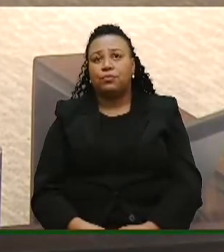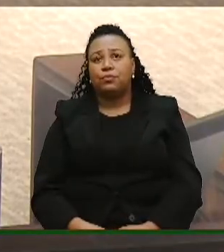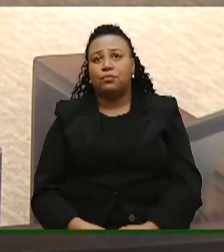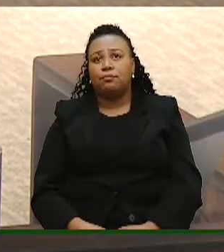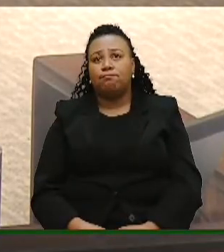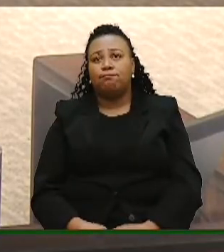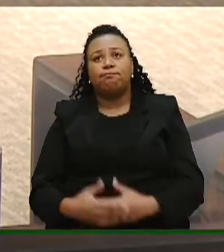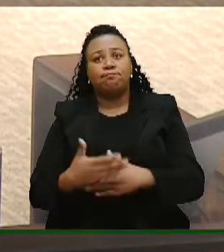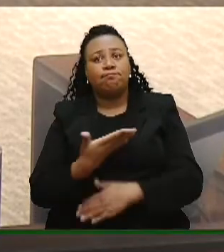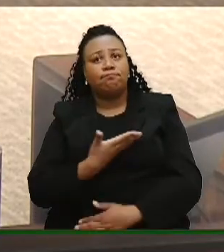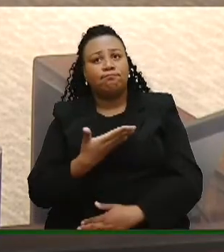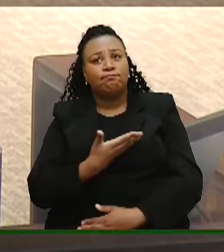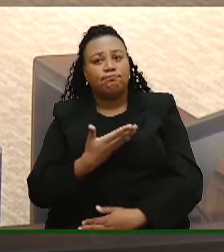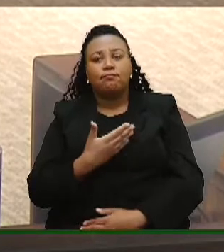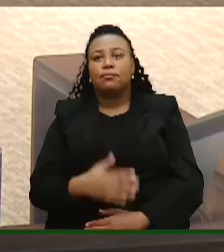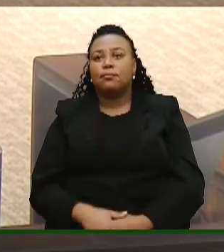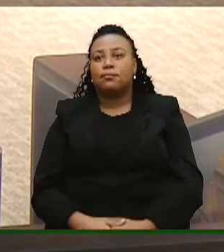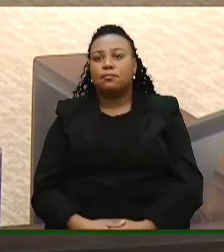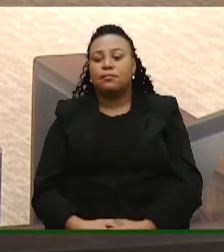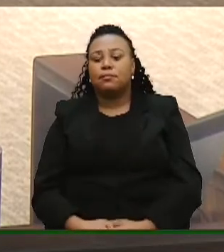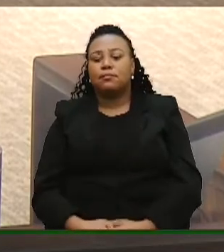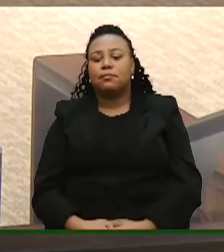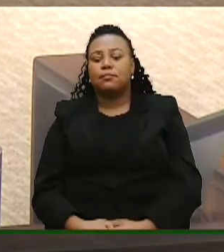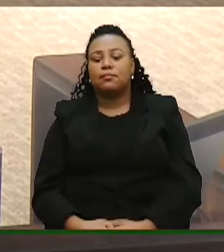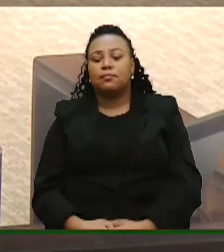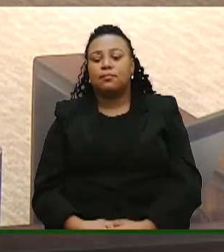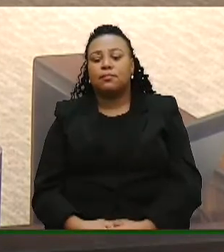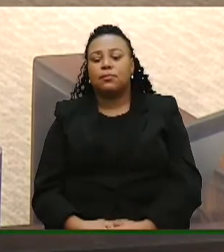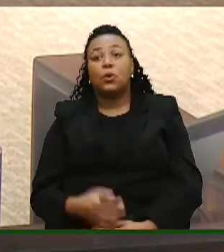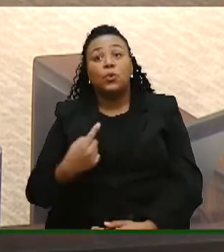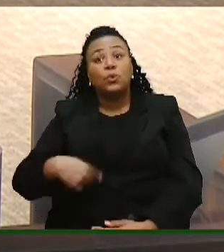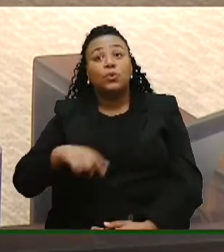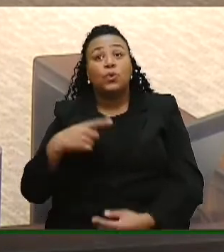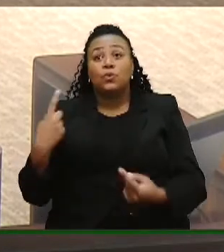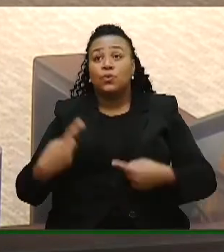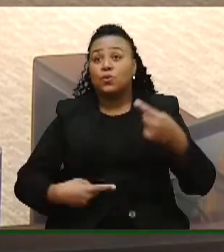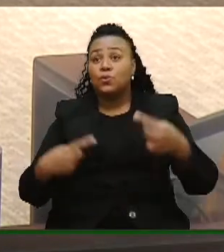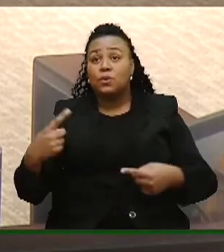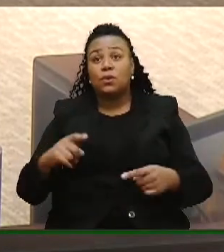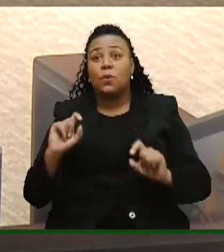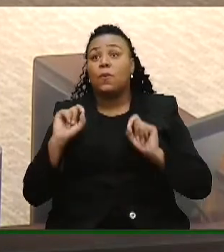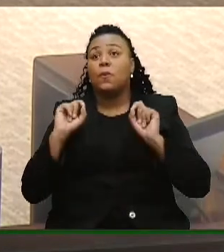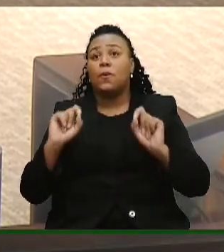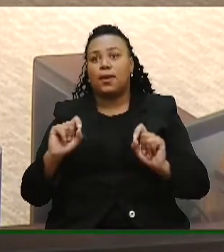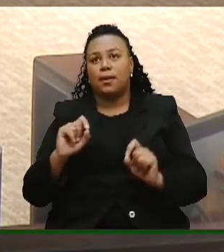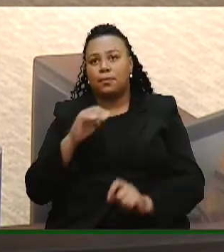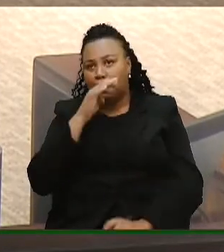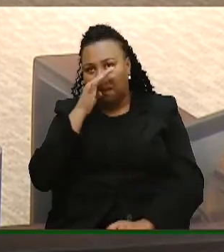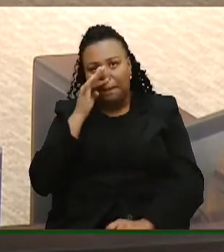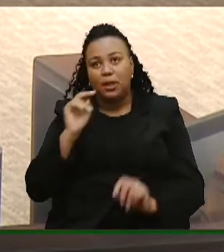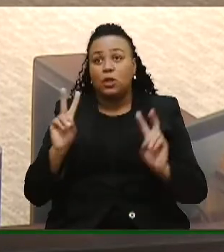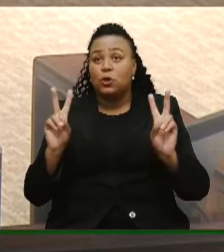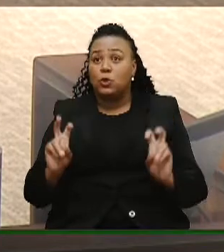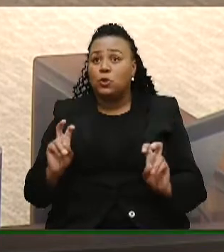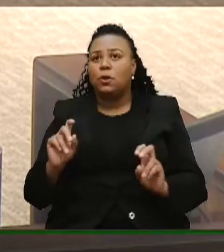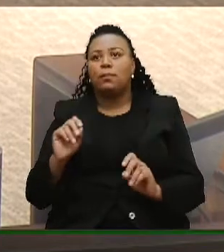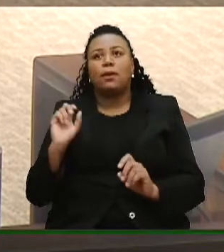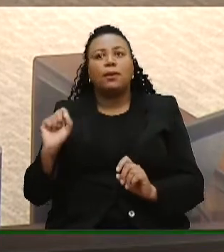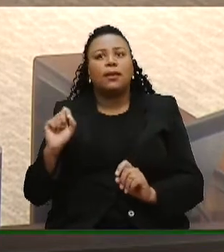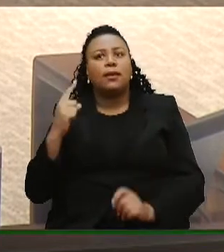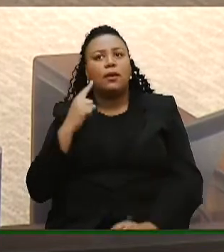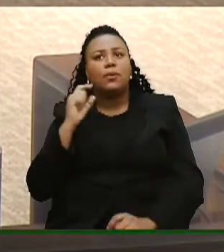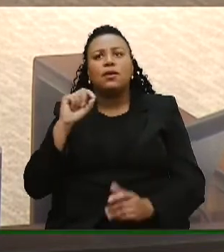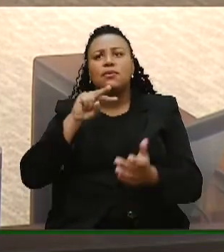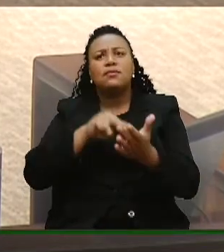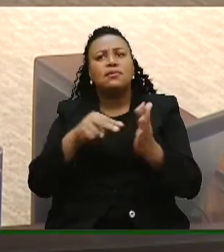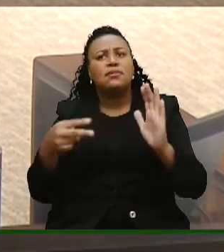Estimados amigos e amigas, o nosso debate aqui se dá sobre concepção de